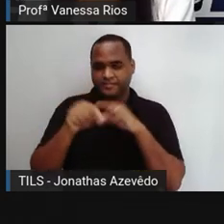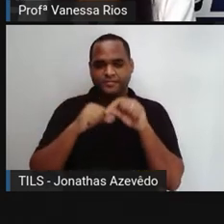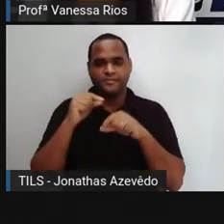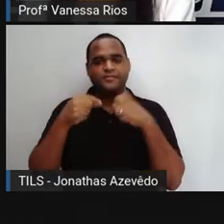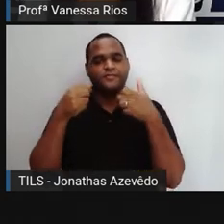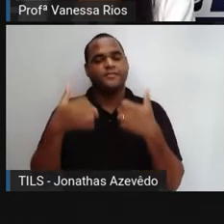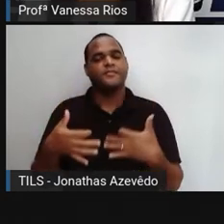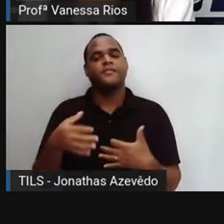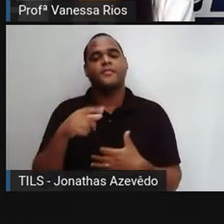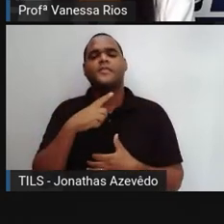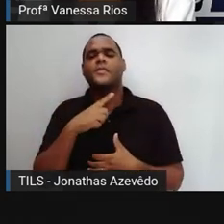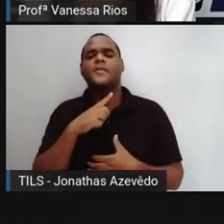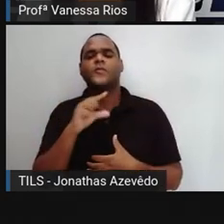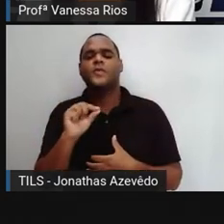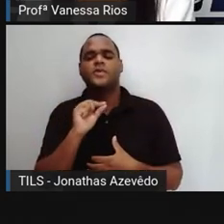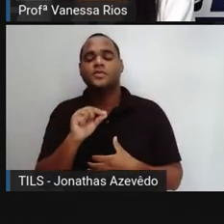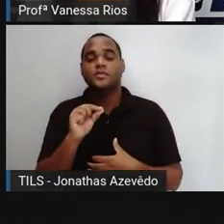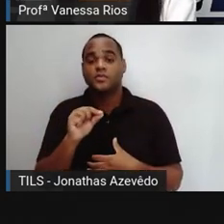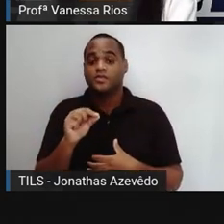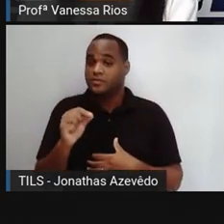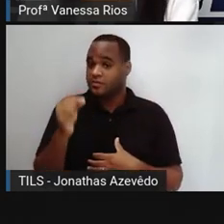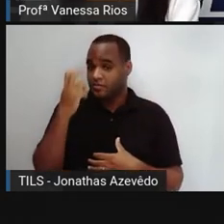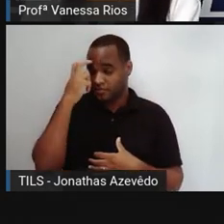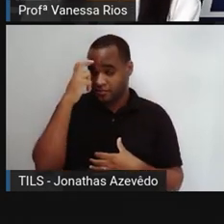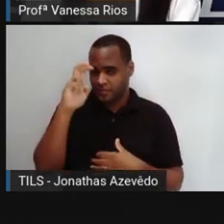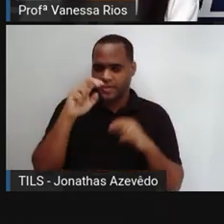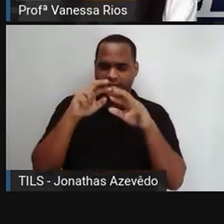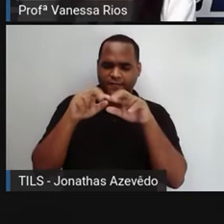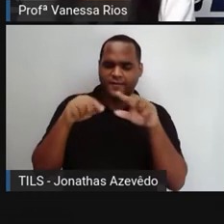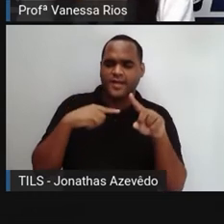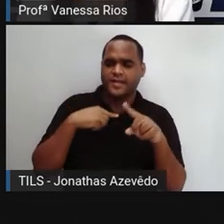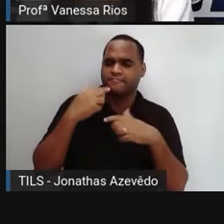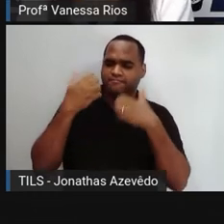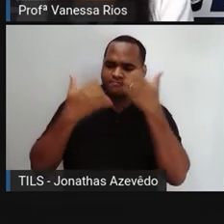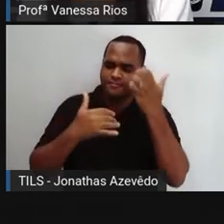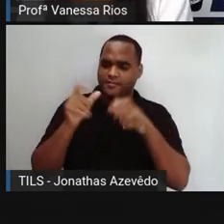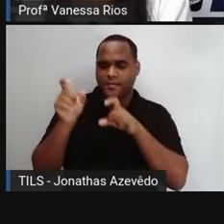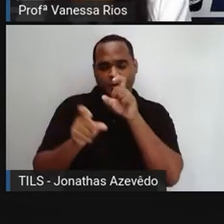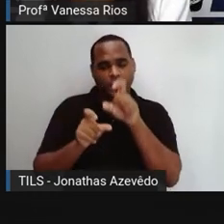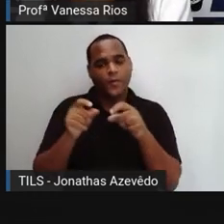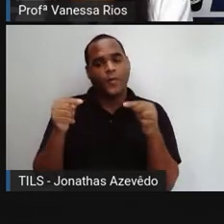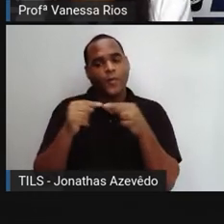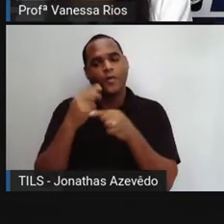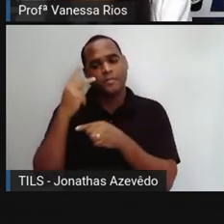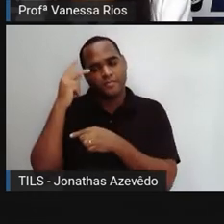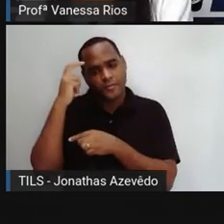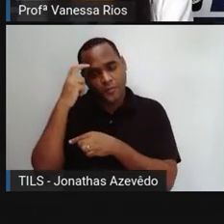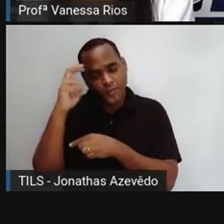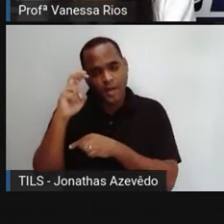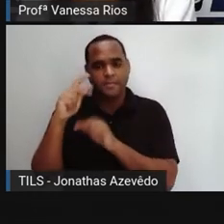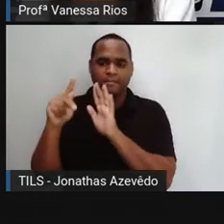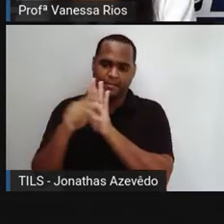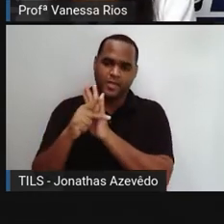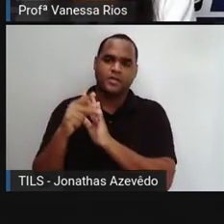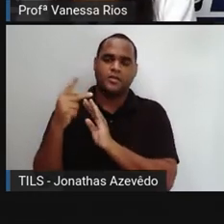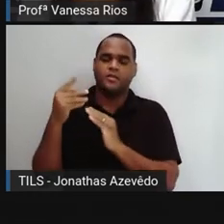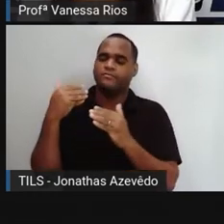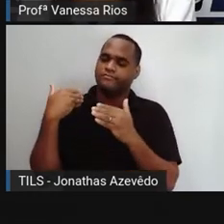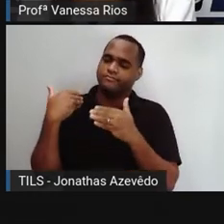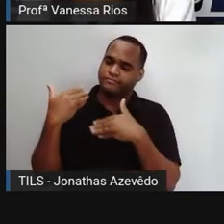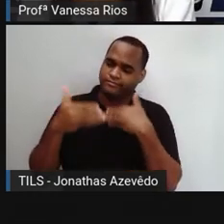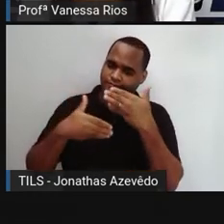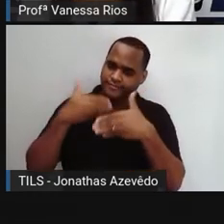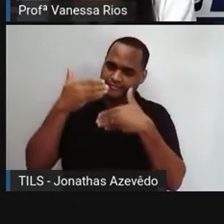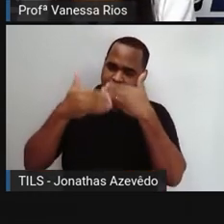manifestações culturais, elas são muitas vezes consideradas patrimônios, ou são bens culturais, que são passados,